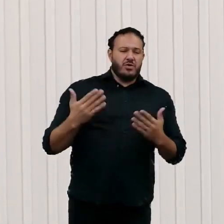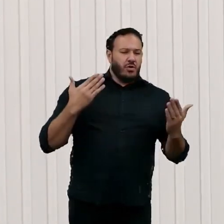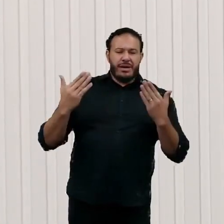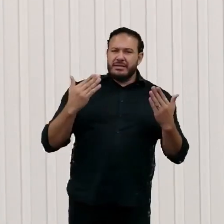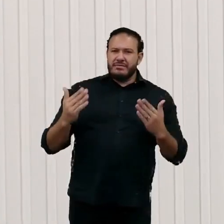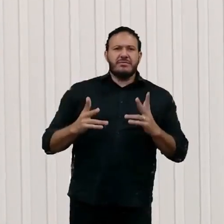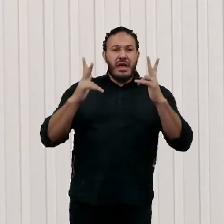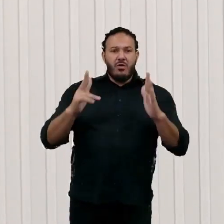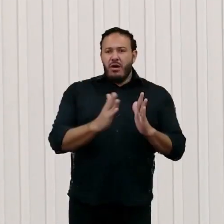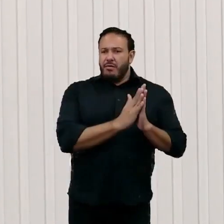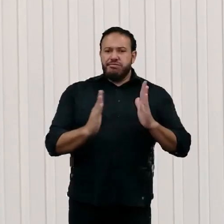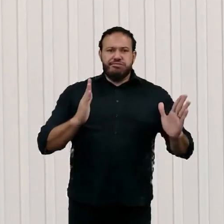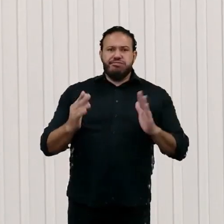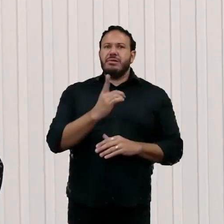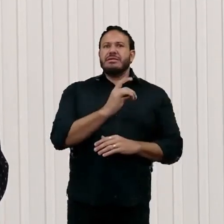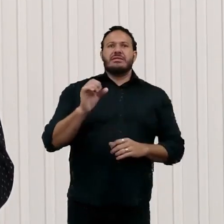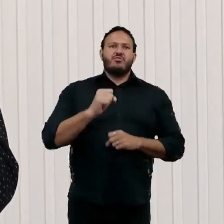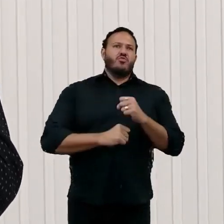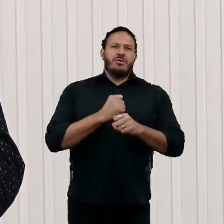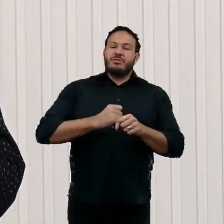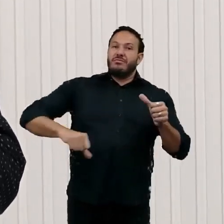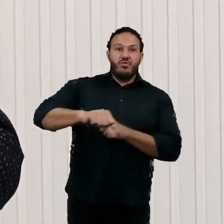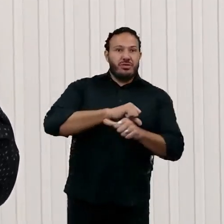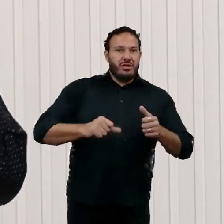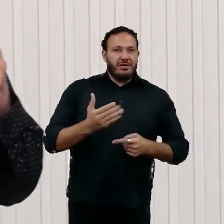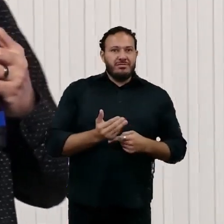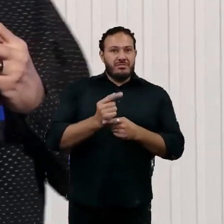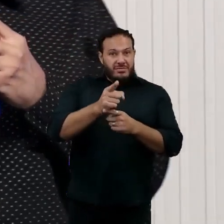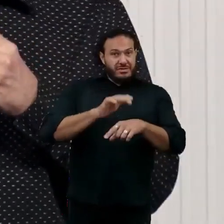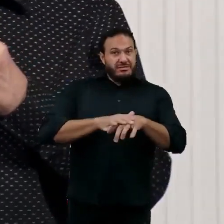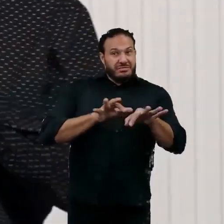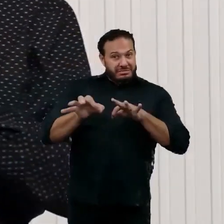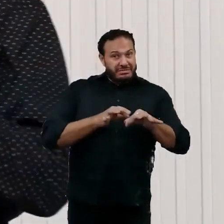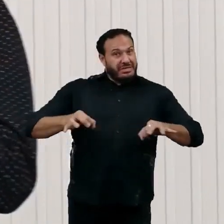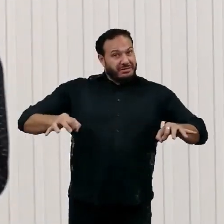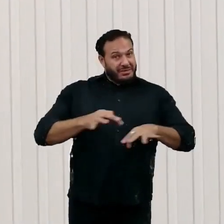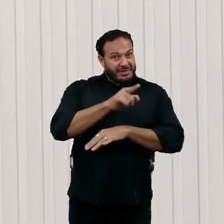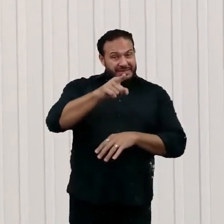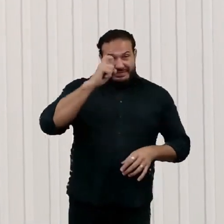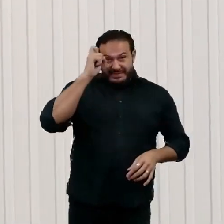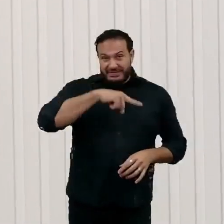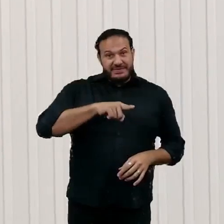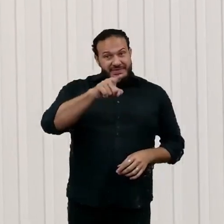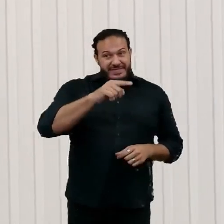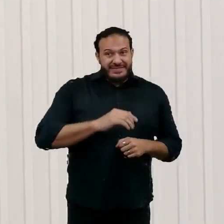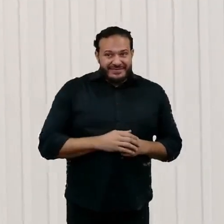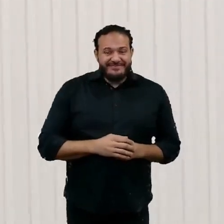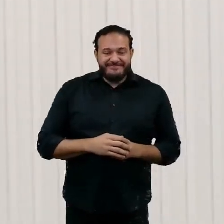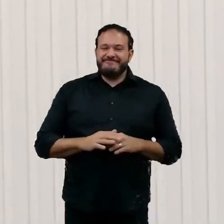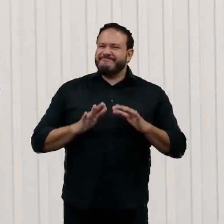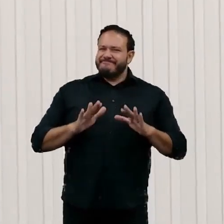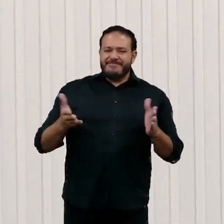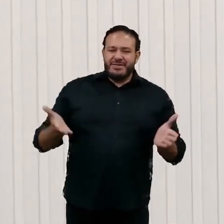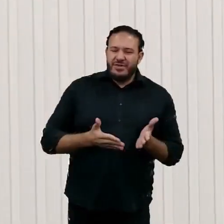tecnológicas. Então, é melhor vocês estarem preparados para acelerar. Essa vai ser a parte difícil. Então, vamos começar.